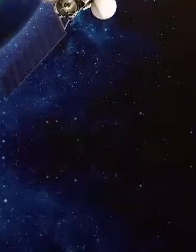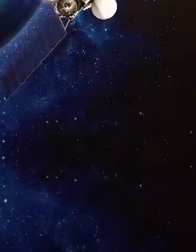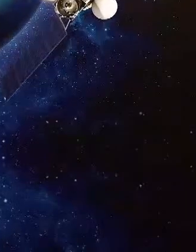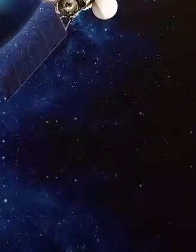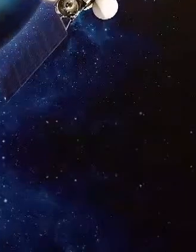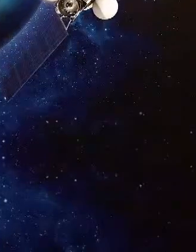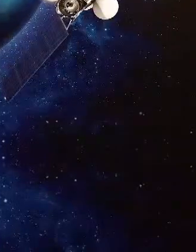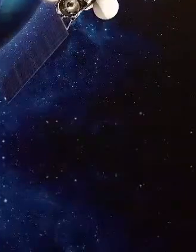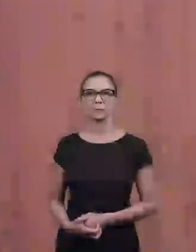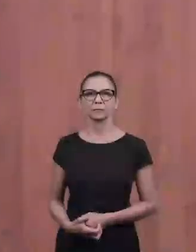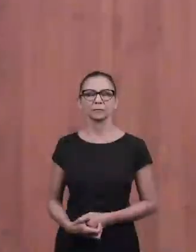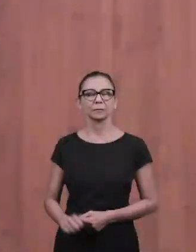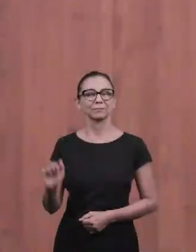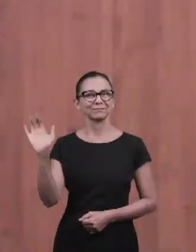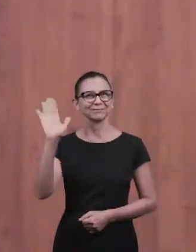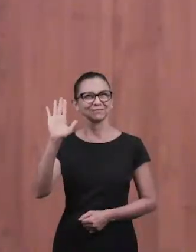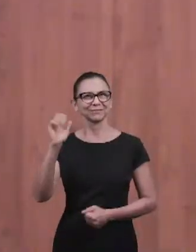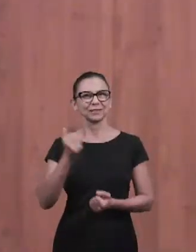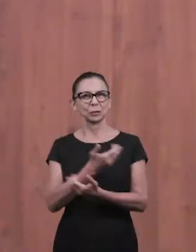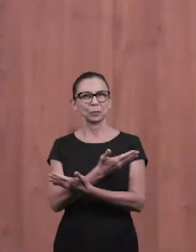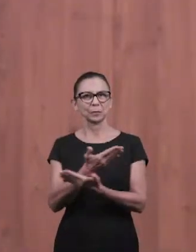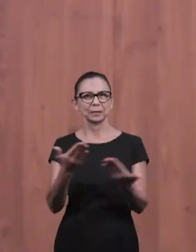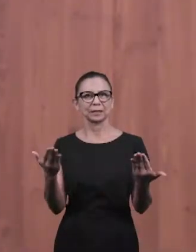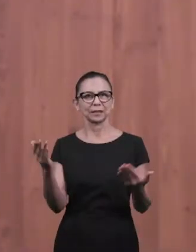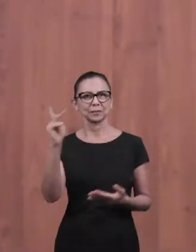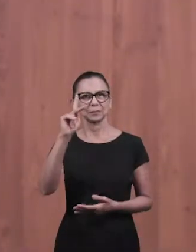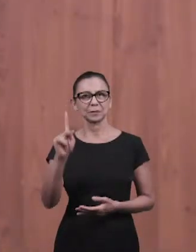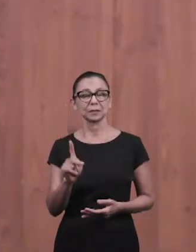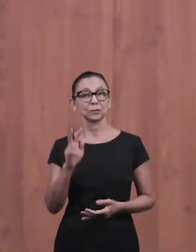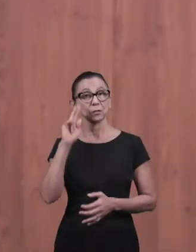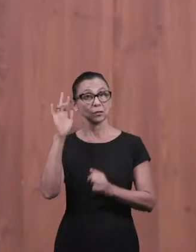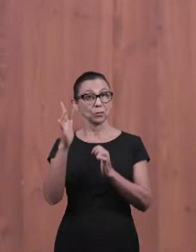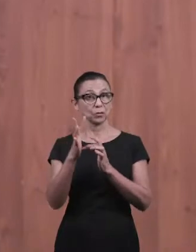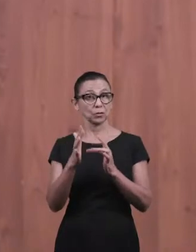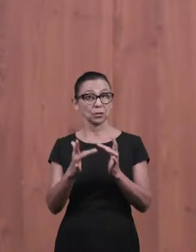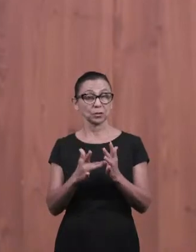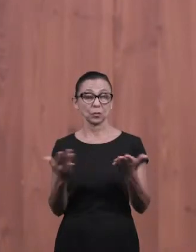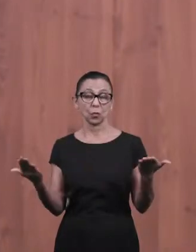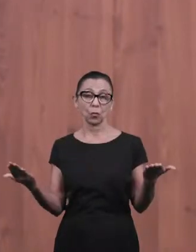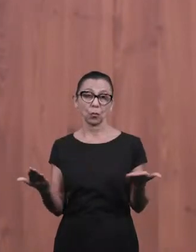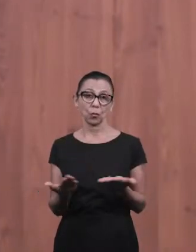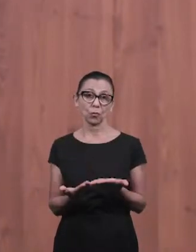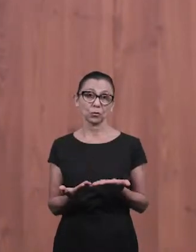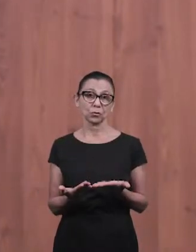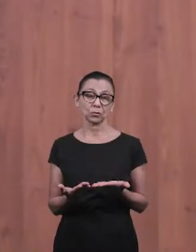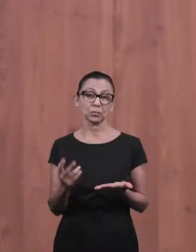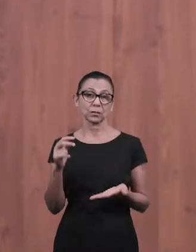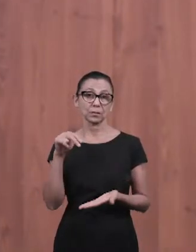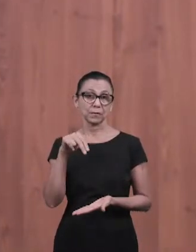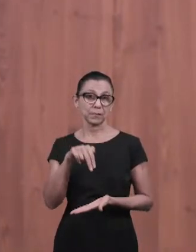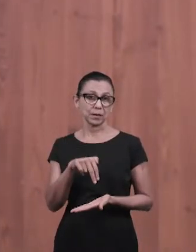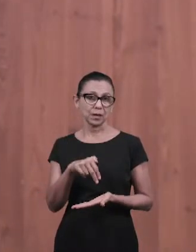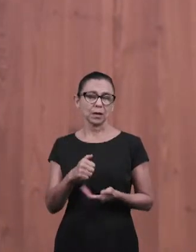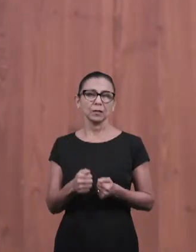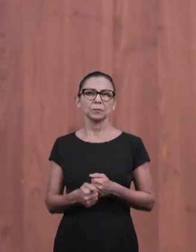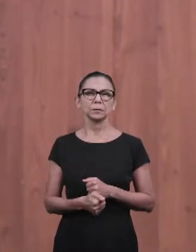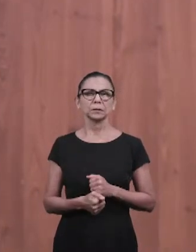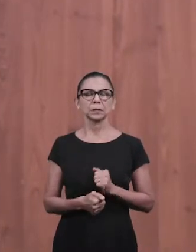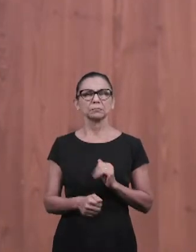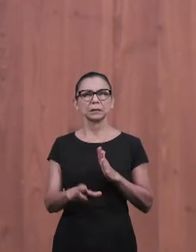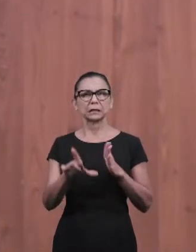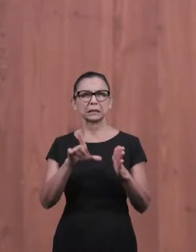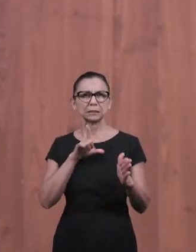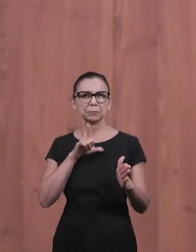Olá, eu quero cumprimentar a todos com a paz do Senhor Jesus nós estamos aqui mais uma vez para antecipar algumas